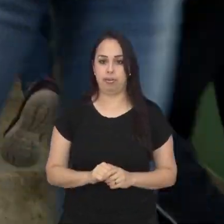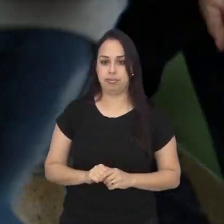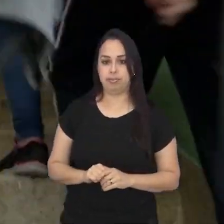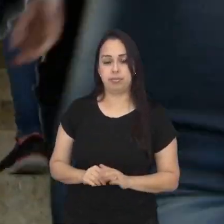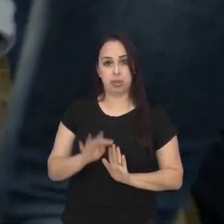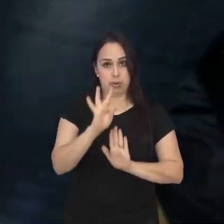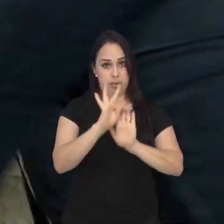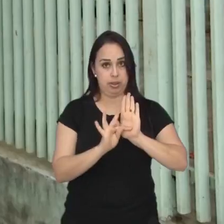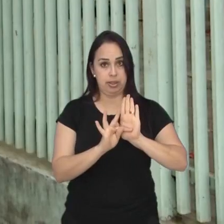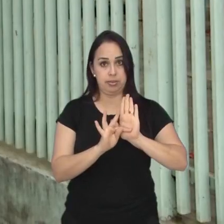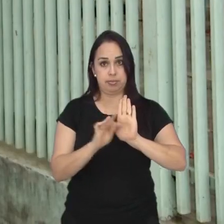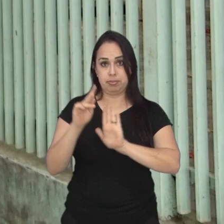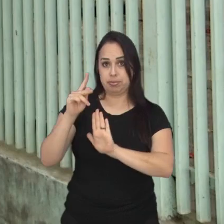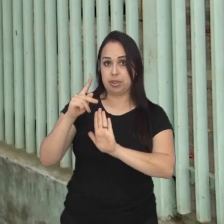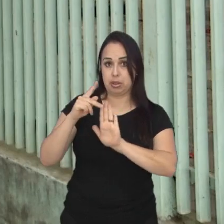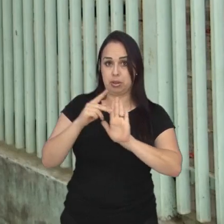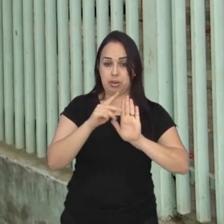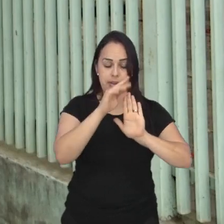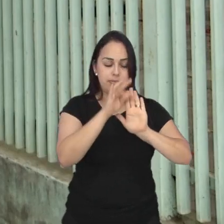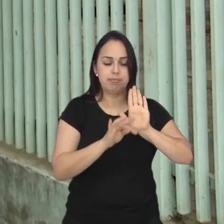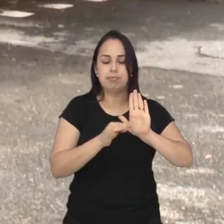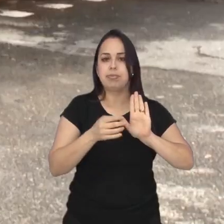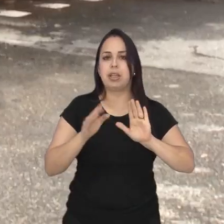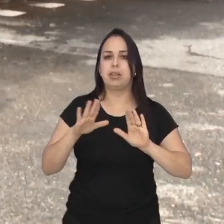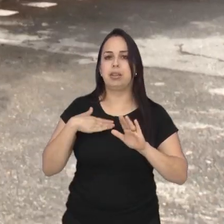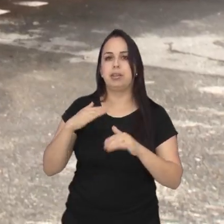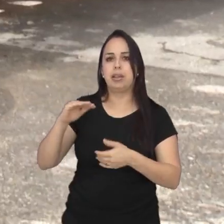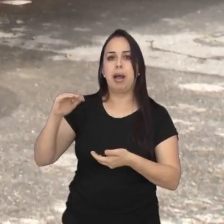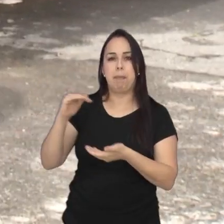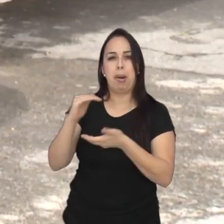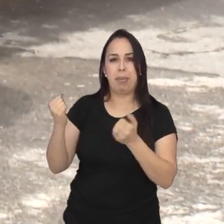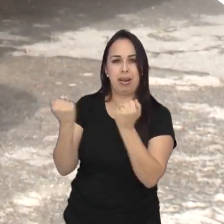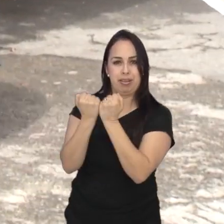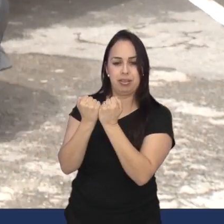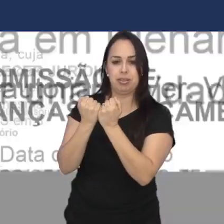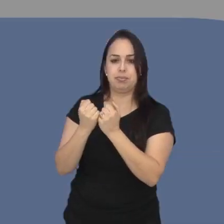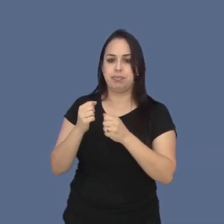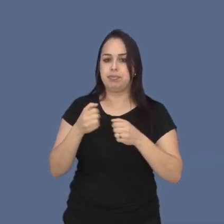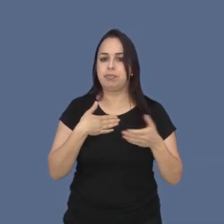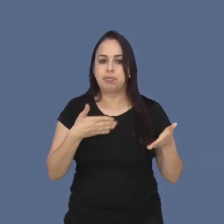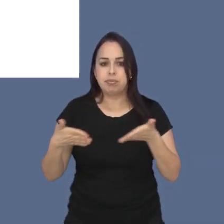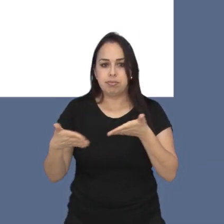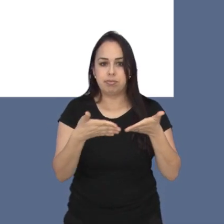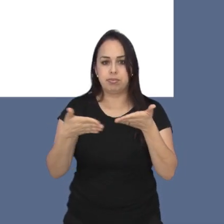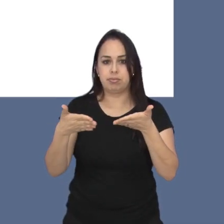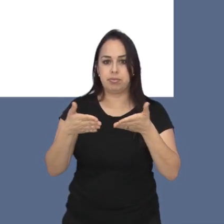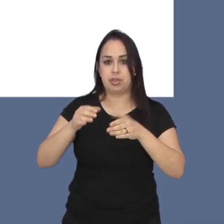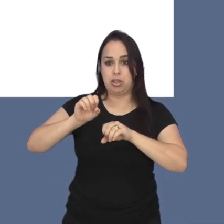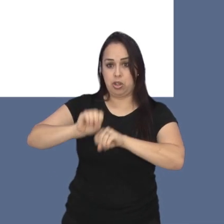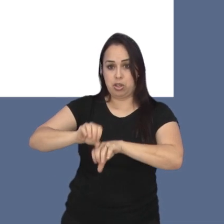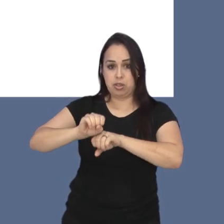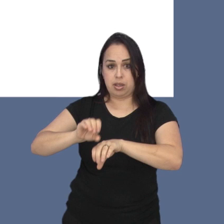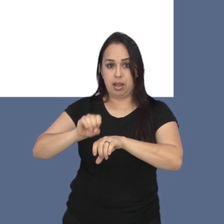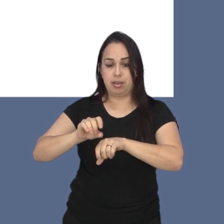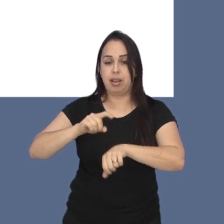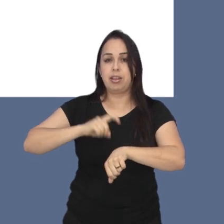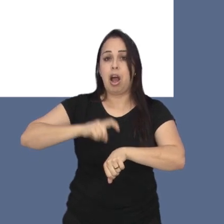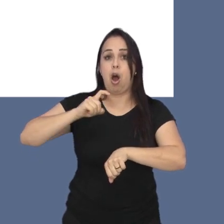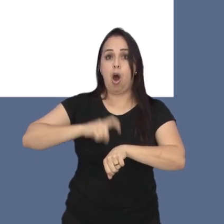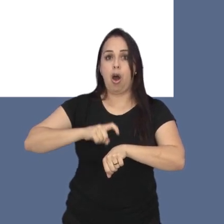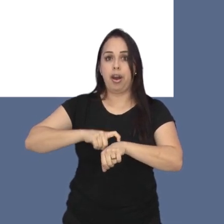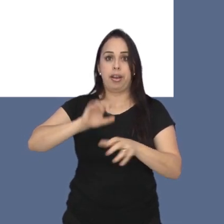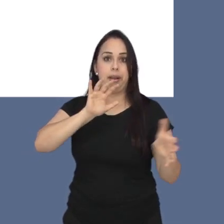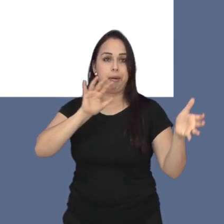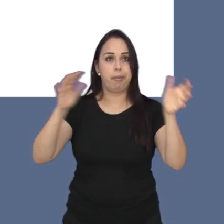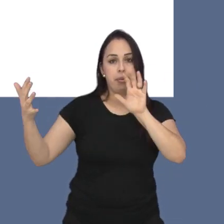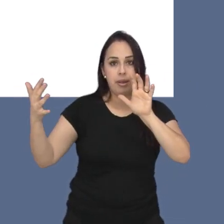acordo com o texto, o Programa de Brigada Escolar da Defesa Civil terá como diretrizes o desenvolvimento de ações para o